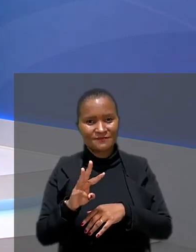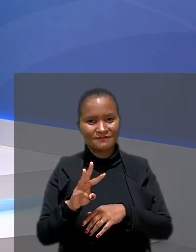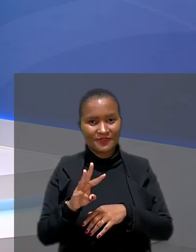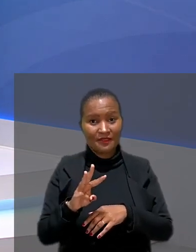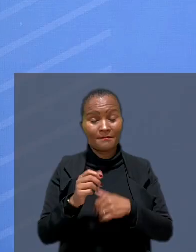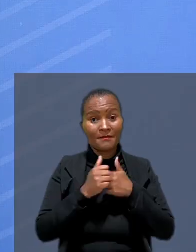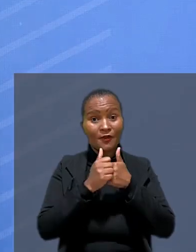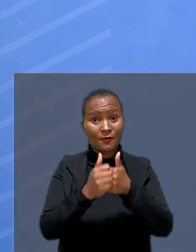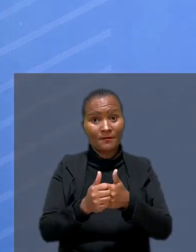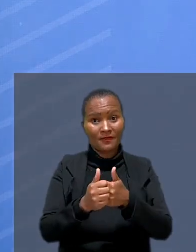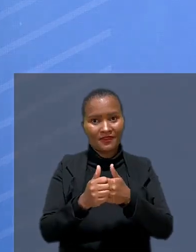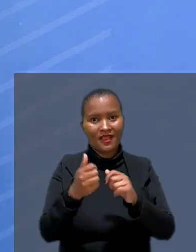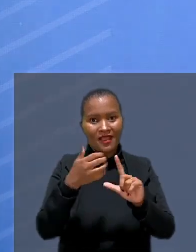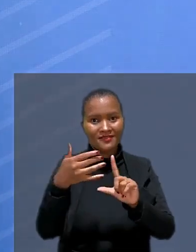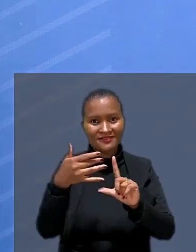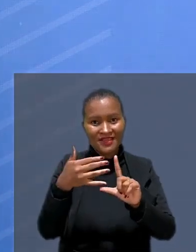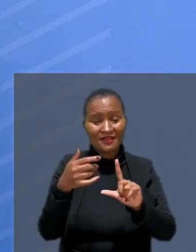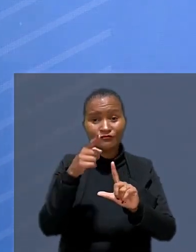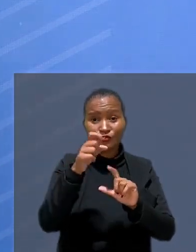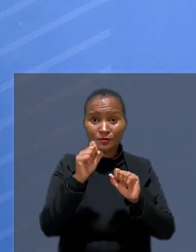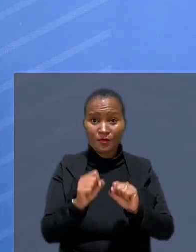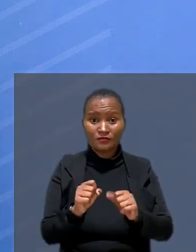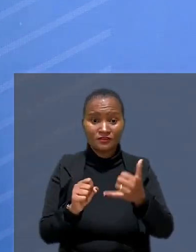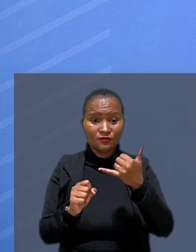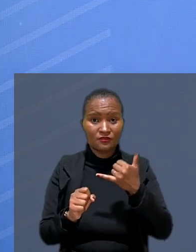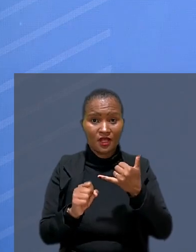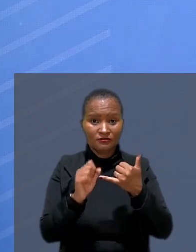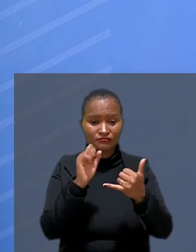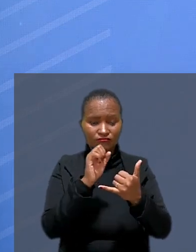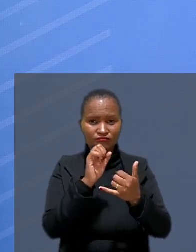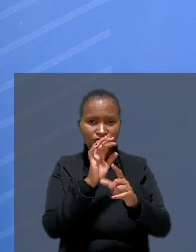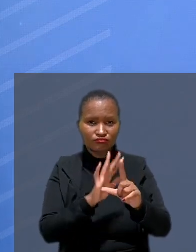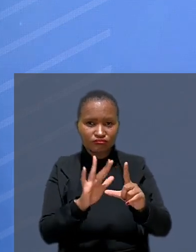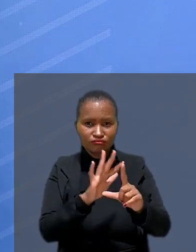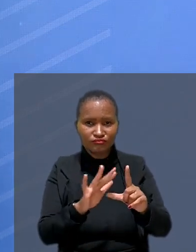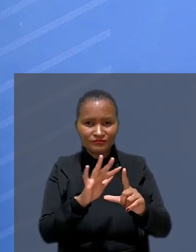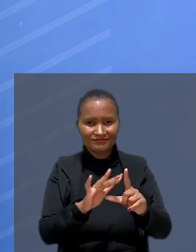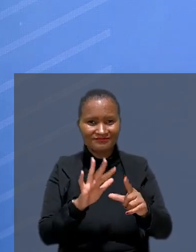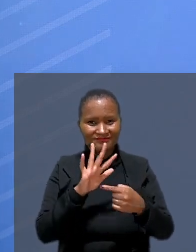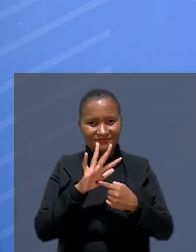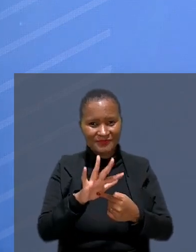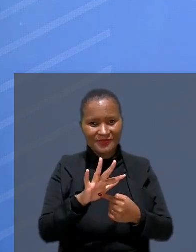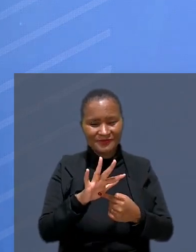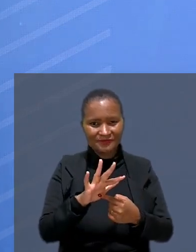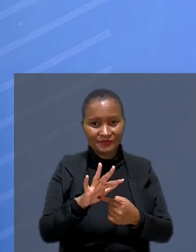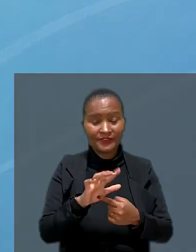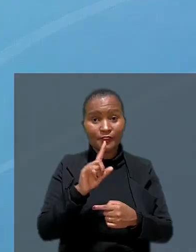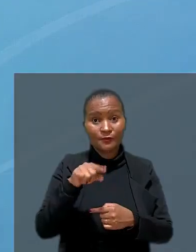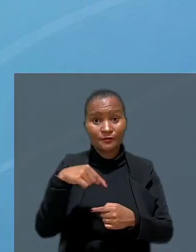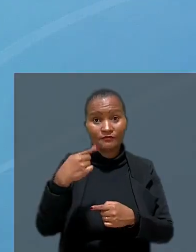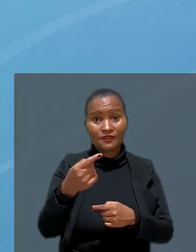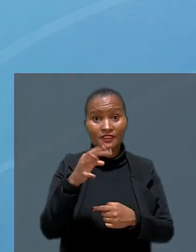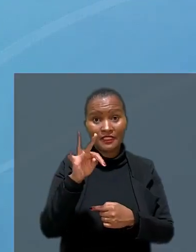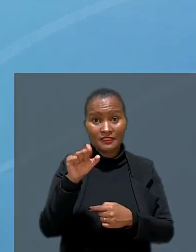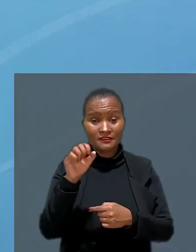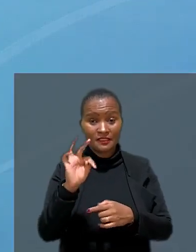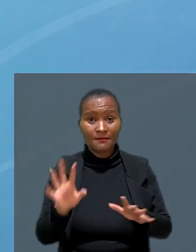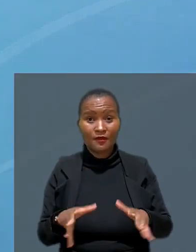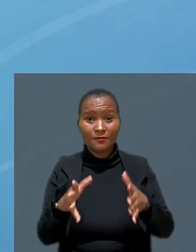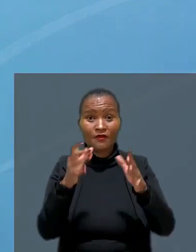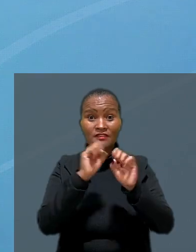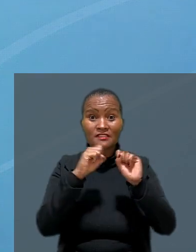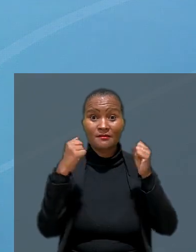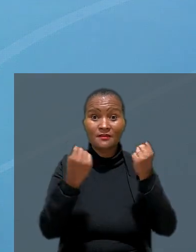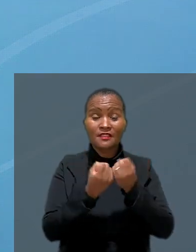2023. Para acompanhar a série, basta apontar a câmera do seu celular para o QR Code que aparece na tela. E no próximo bloco,